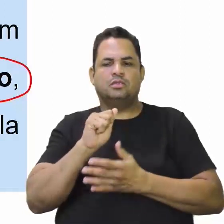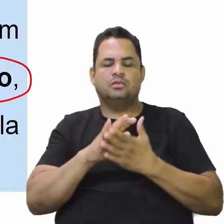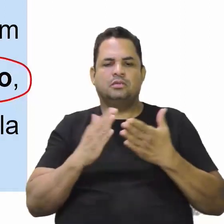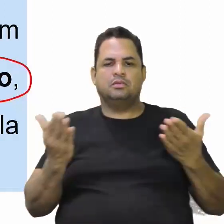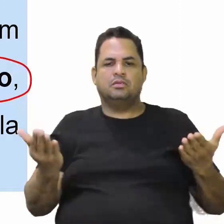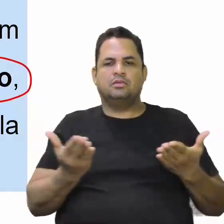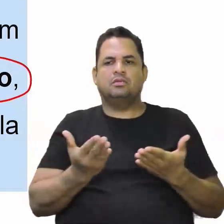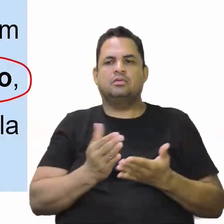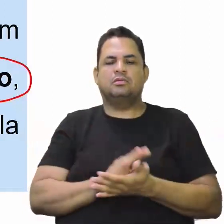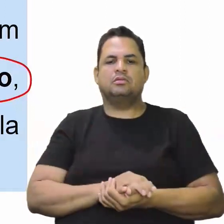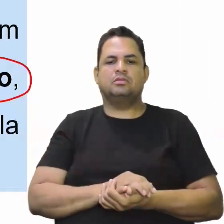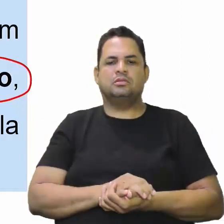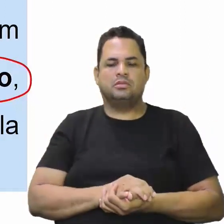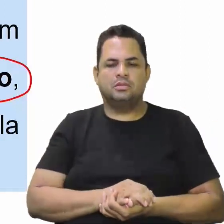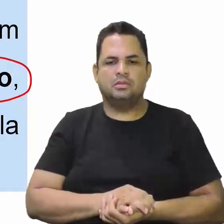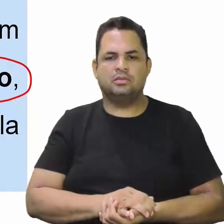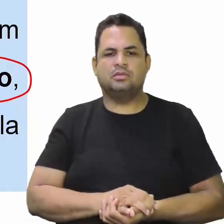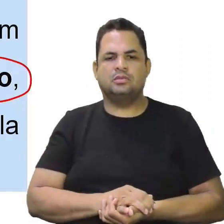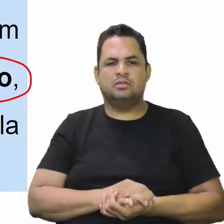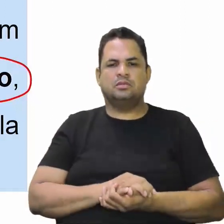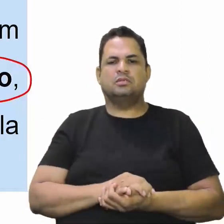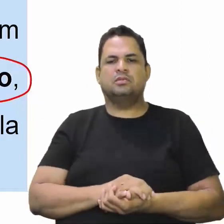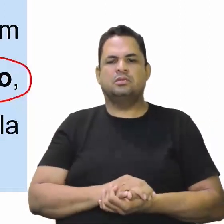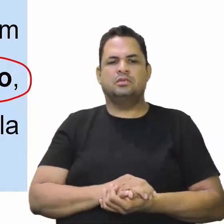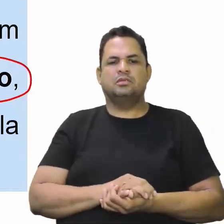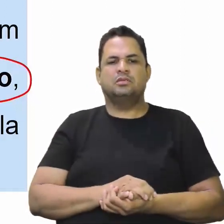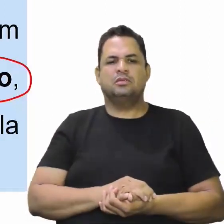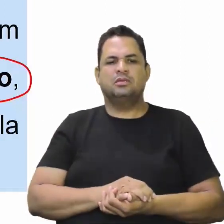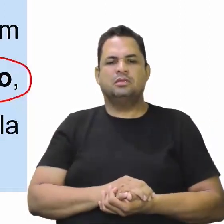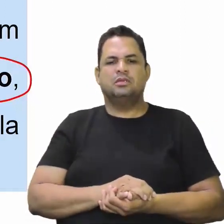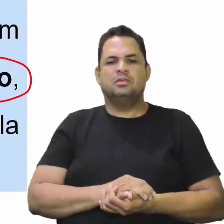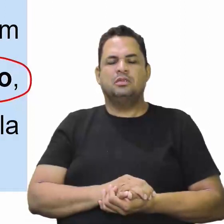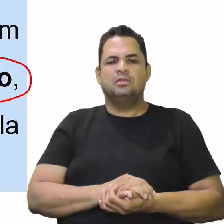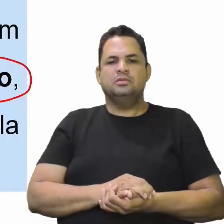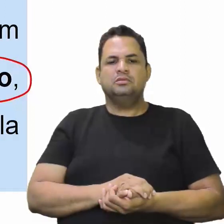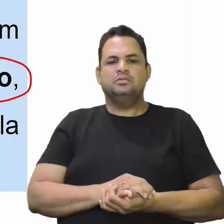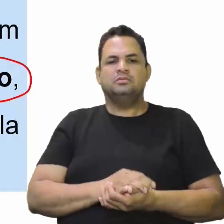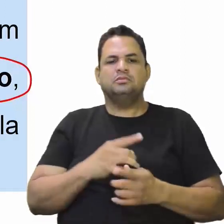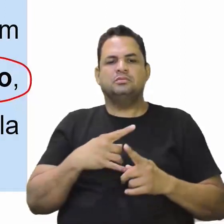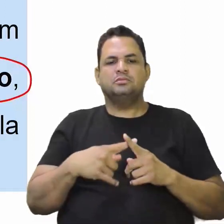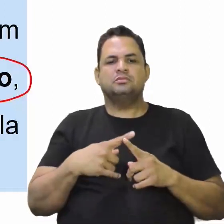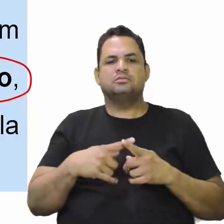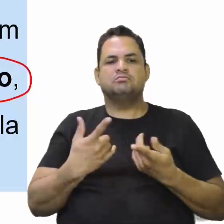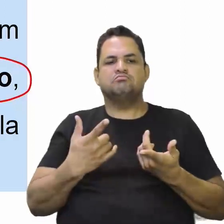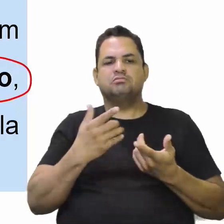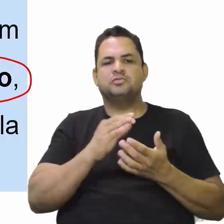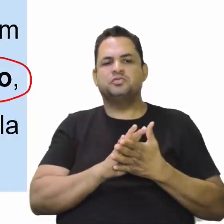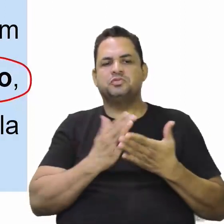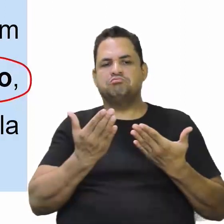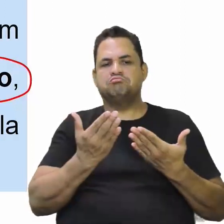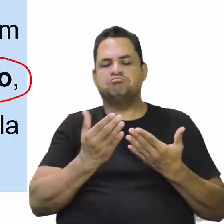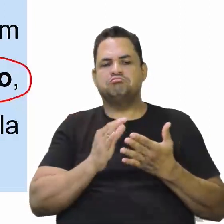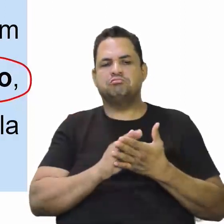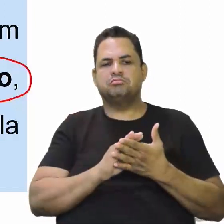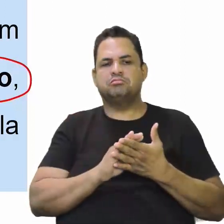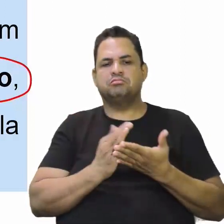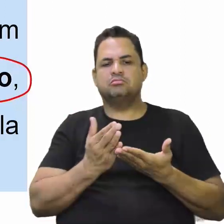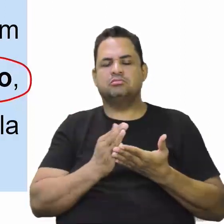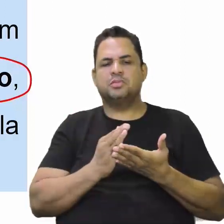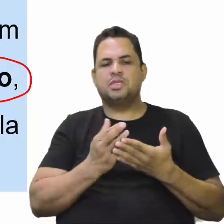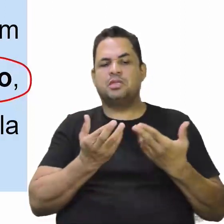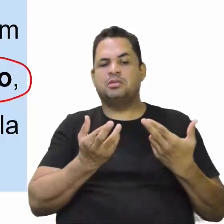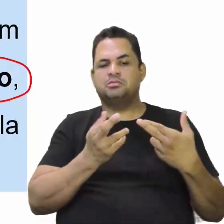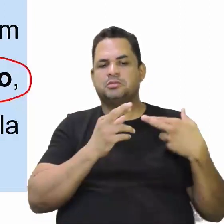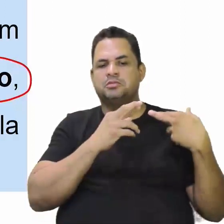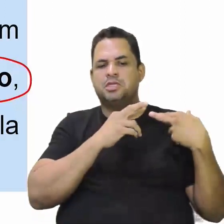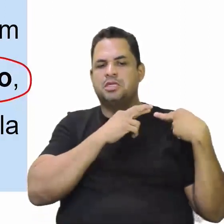E o cara que era... Porque a encomenda era quase uma tutela também. O indígena ficava sob a tutela